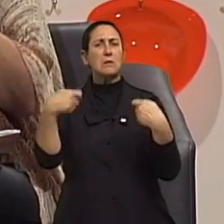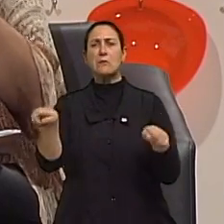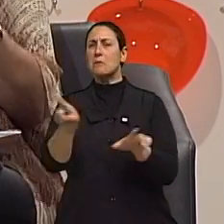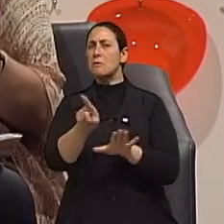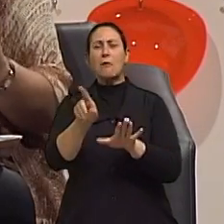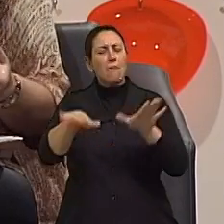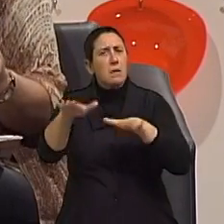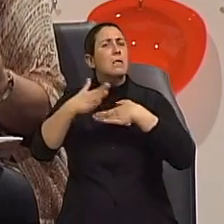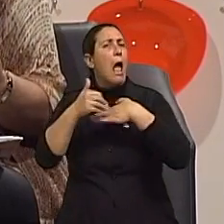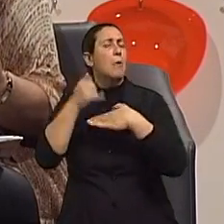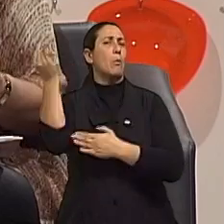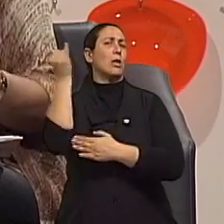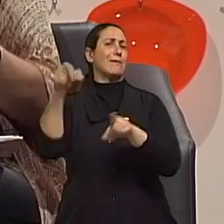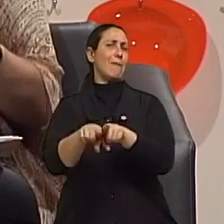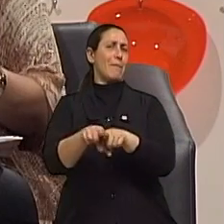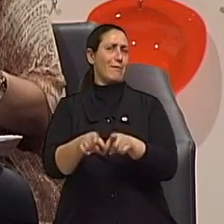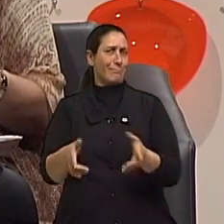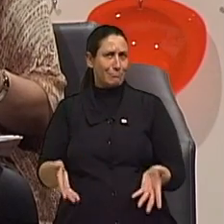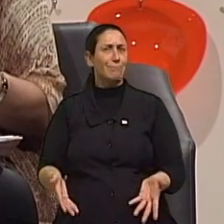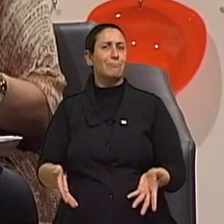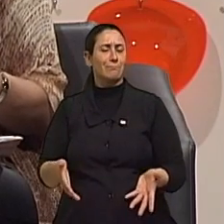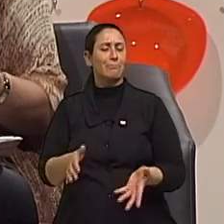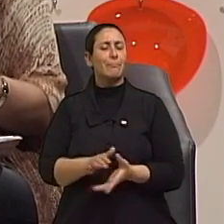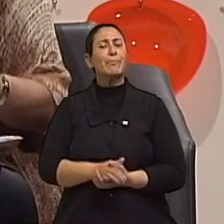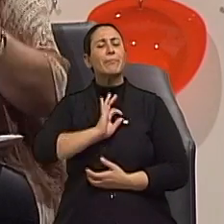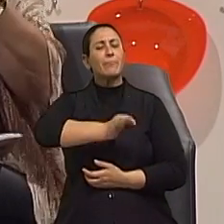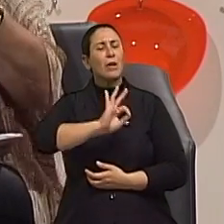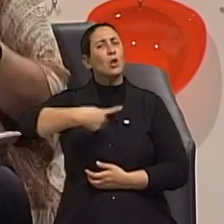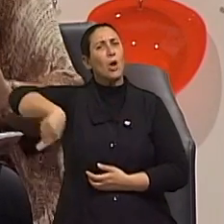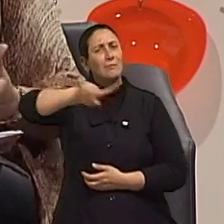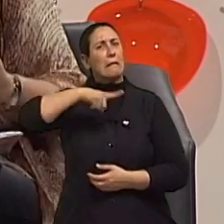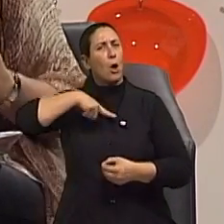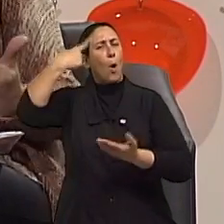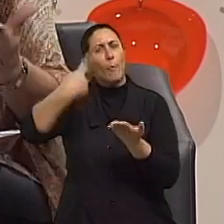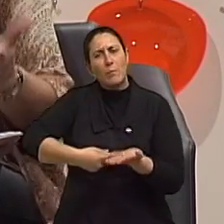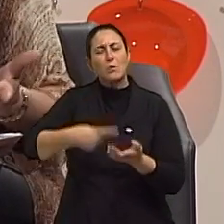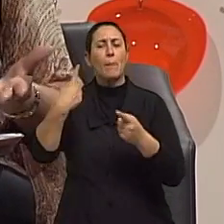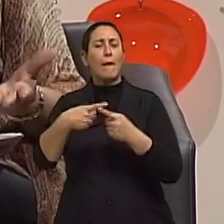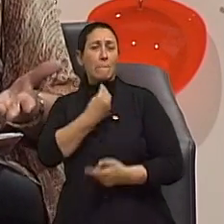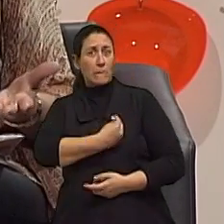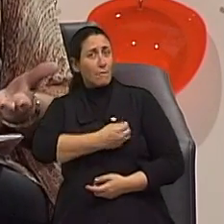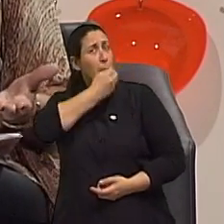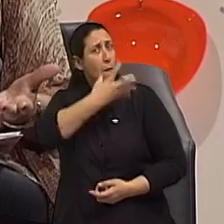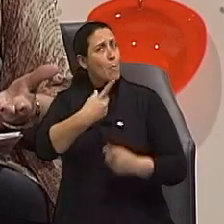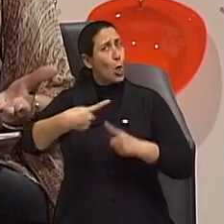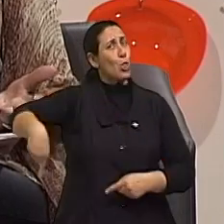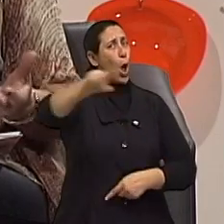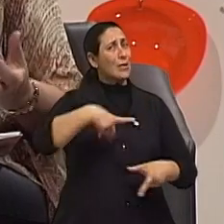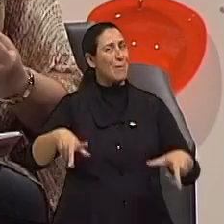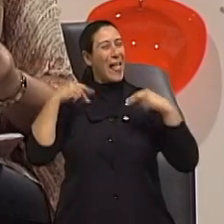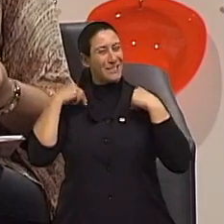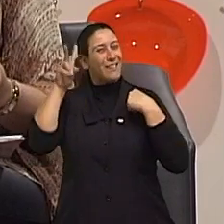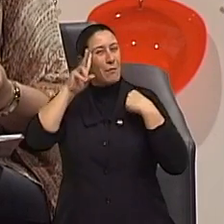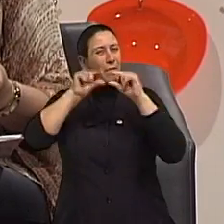é importantíssimo num programa como esse que a gente tem esse compromisso de viva a bem porque a gente merece, que nem eu digo no final do programa.